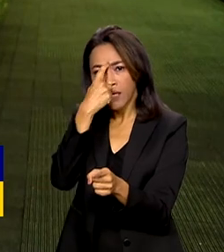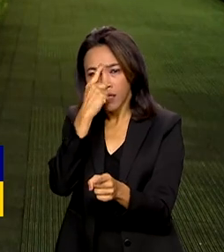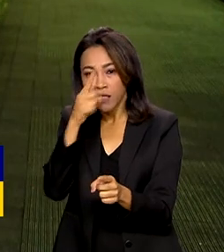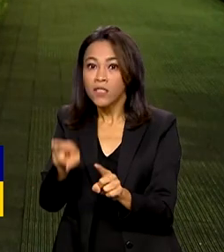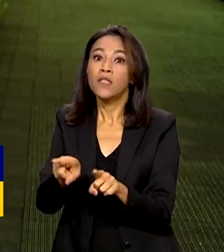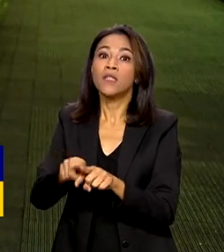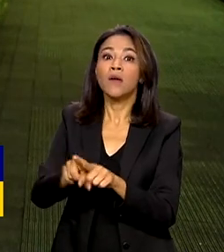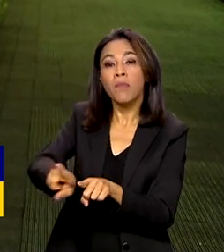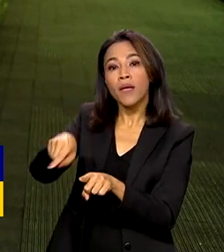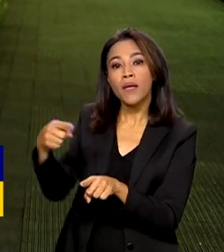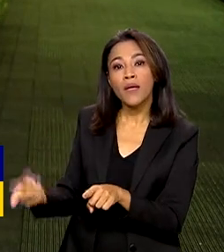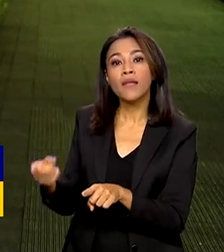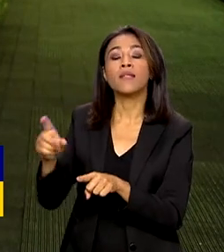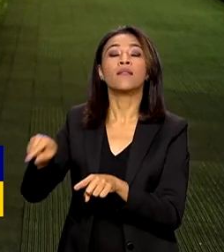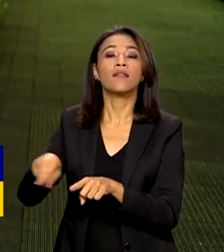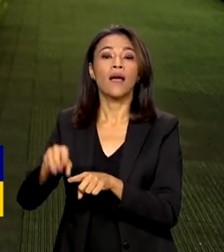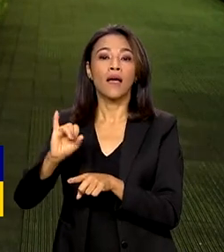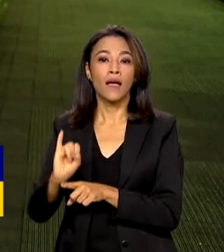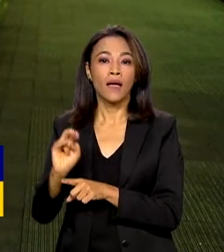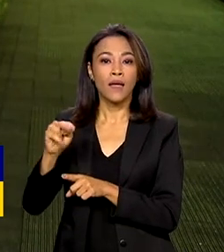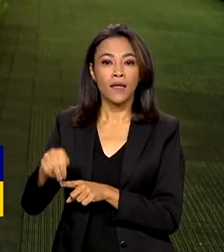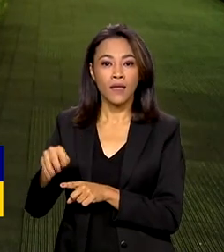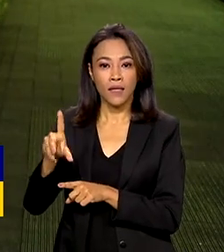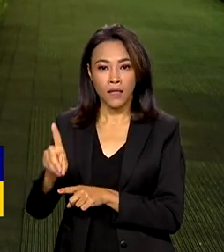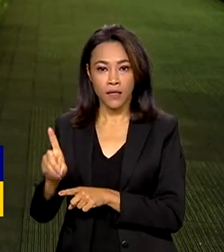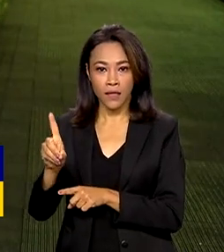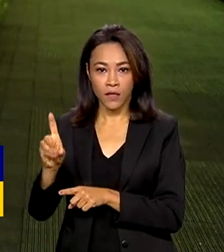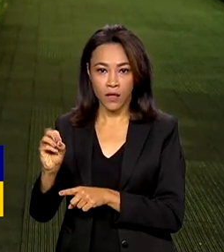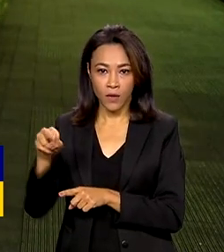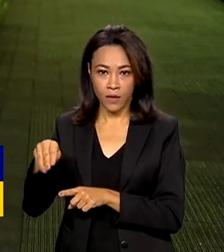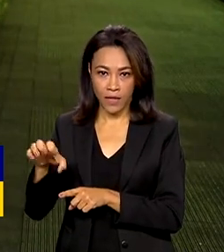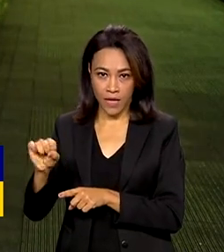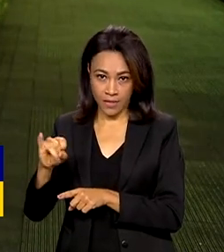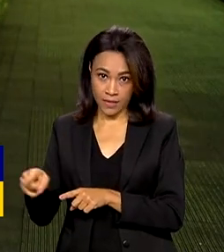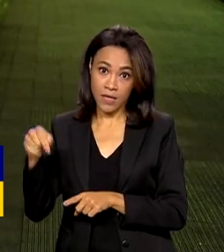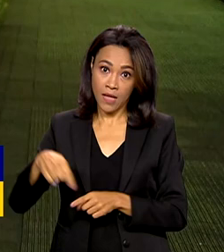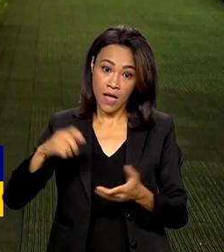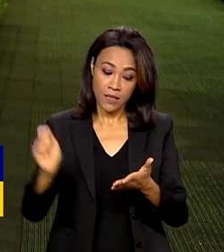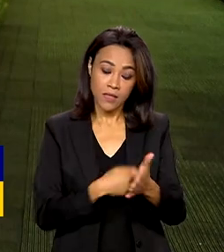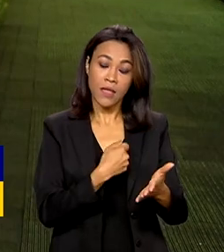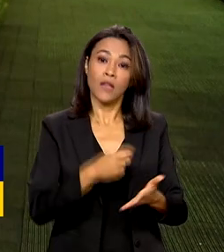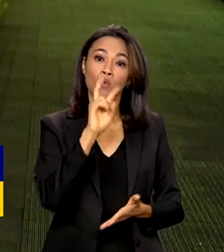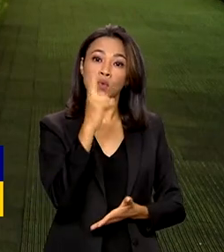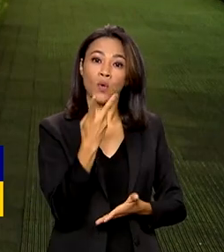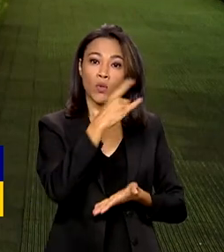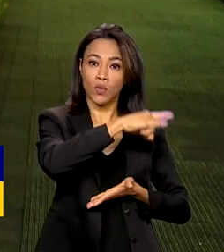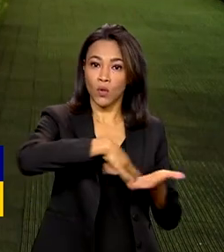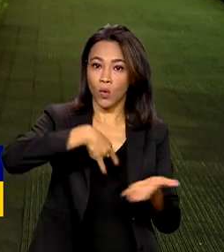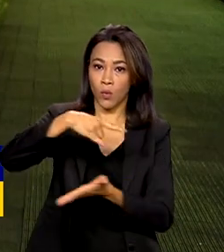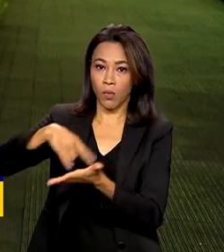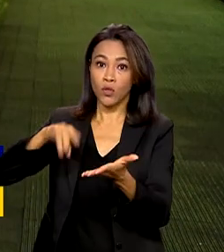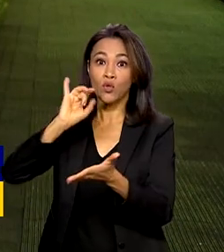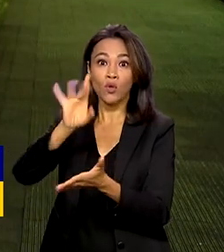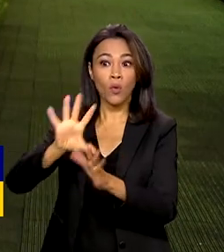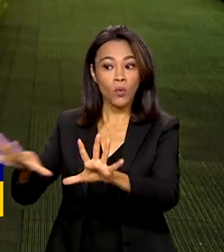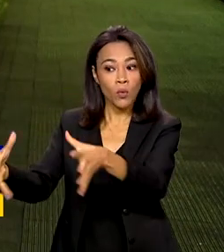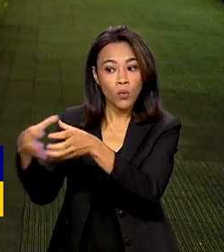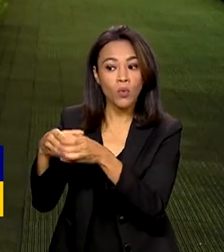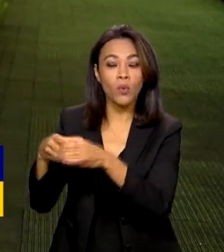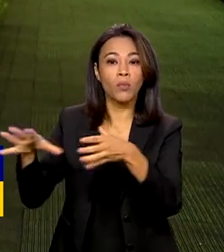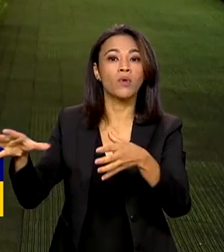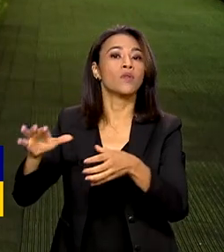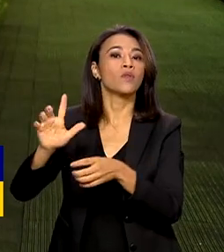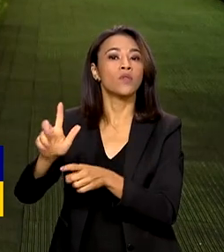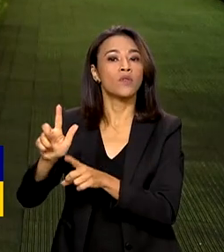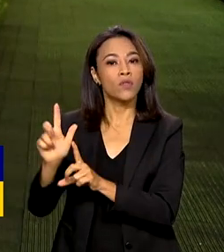Indonésia. Na reunião da cúpula está prevista a assinatura de dois documentos, um só com os integrantes do G7 e um outro